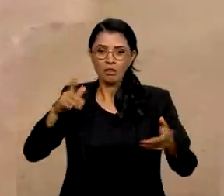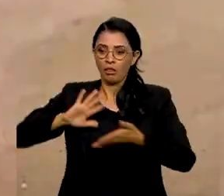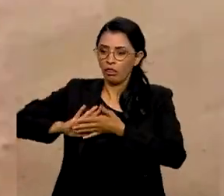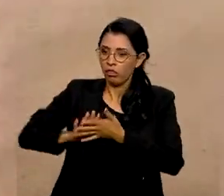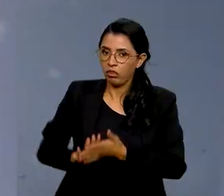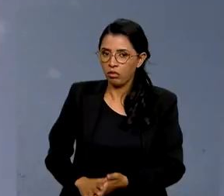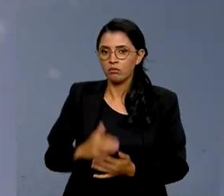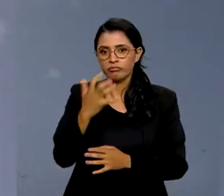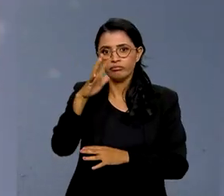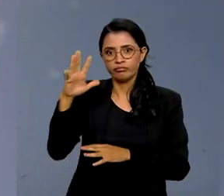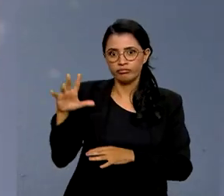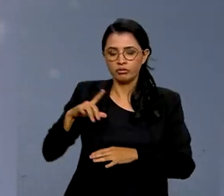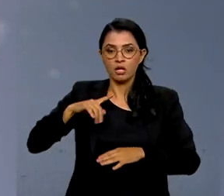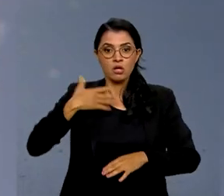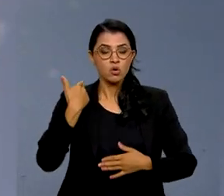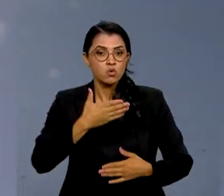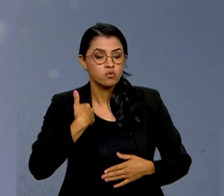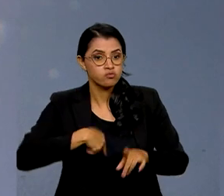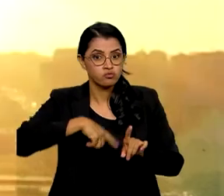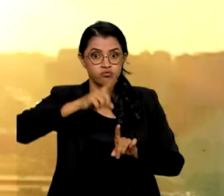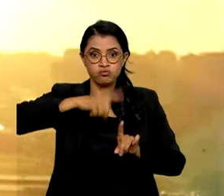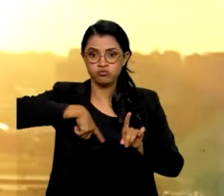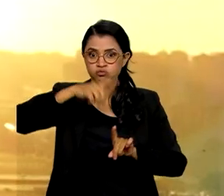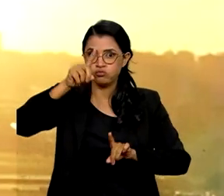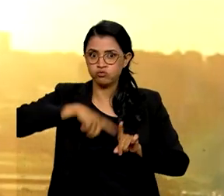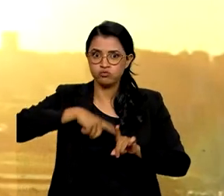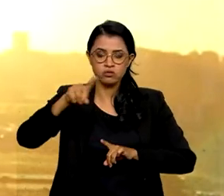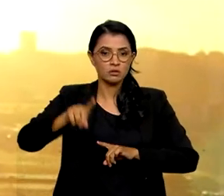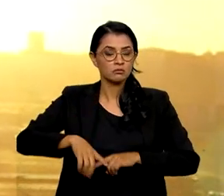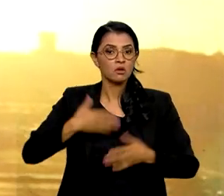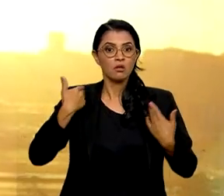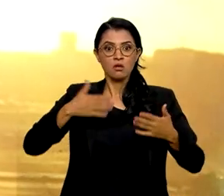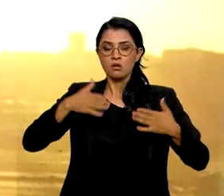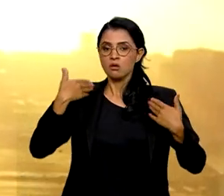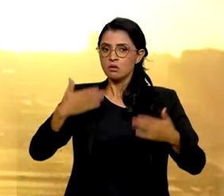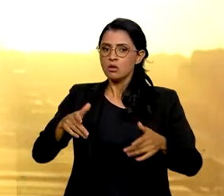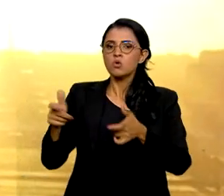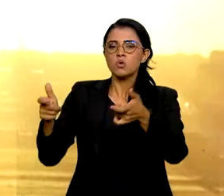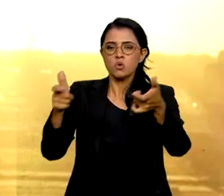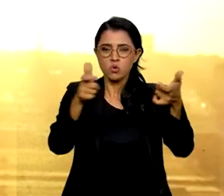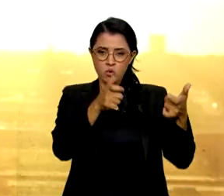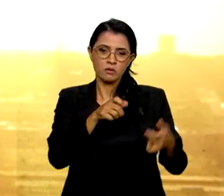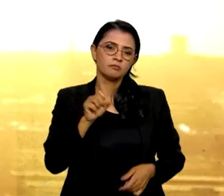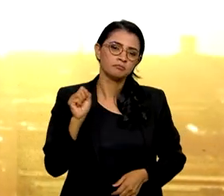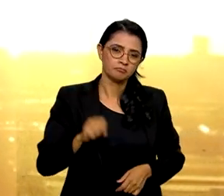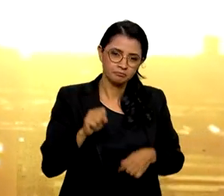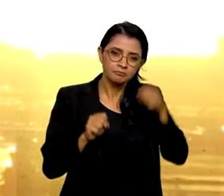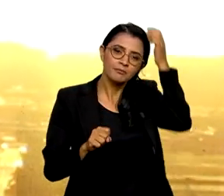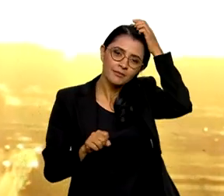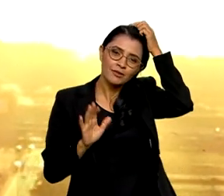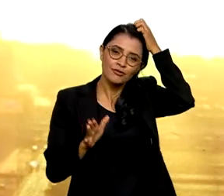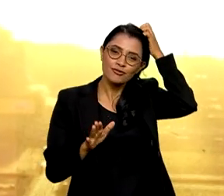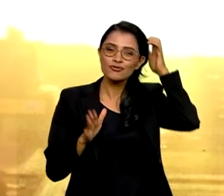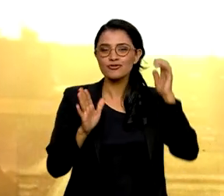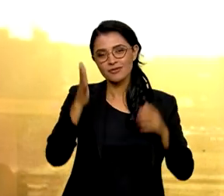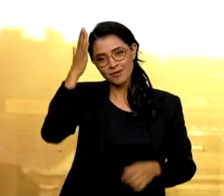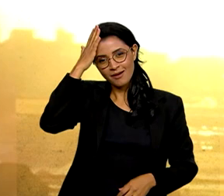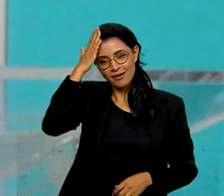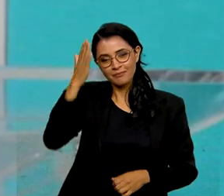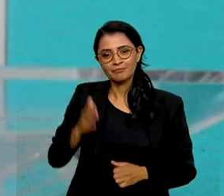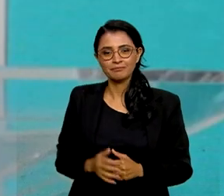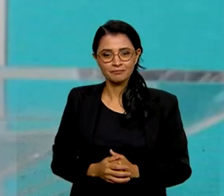ambientais, altas temperaturas e calor intenso em muitas localidades, já é uma certeza.